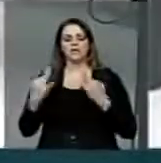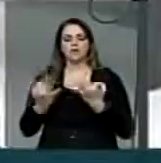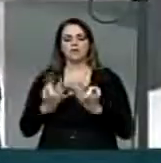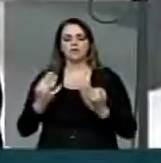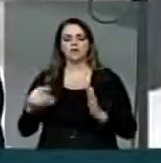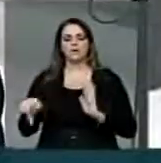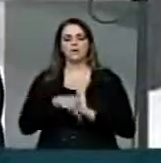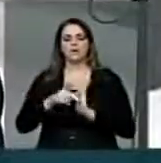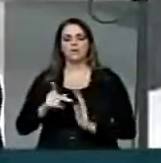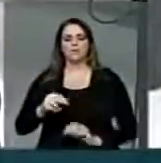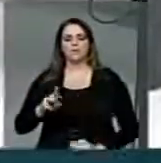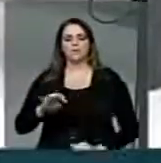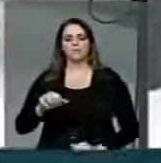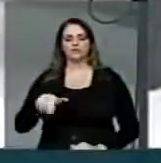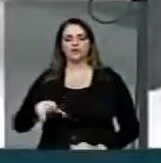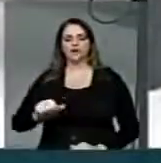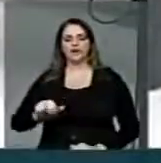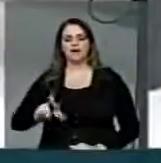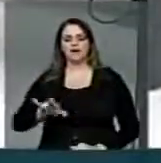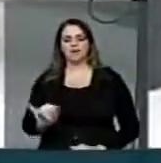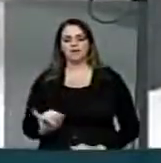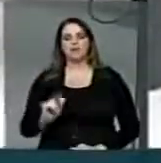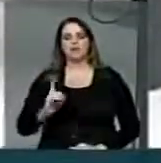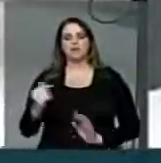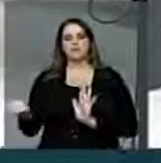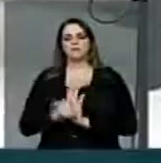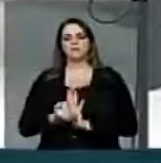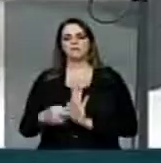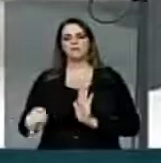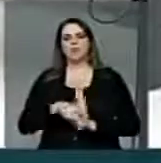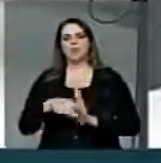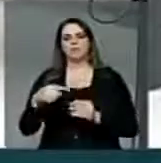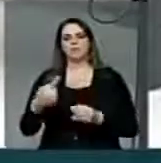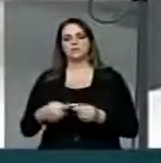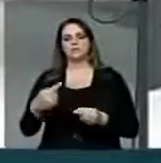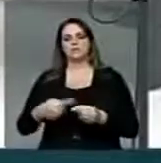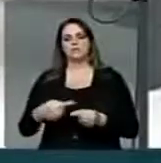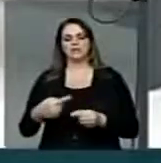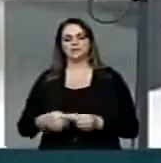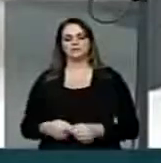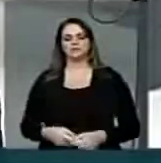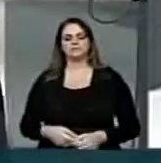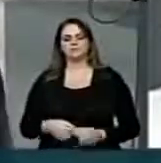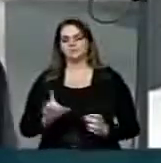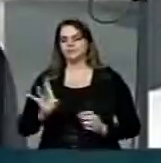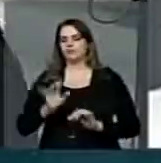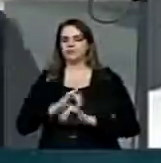Pordinário, uma medalha com um brasão da cidade, feito pelo próprio Pordinário. Era isso que eu queria registrar. Muito obrigado. Obrigado.